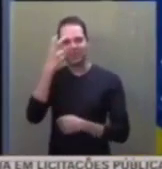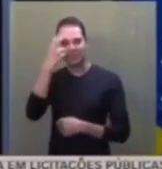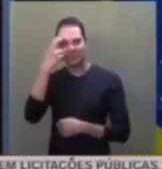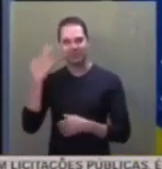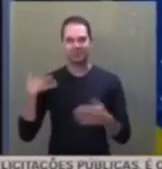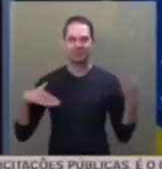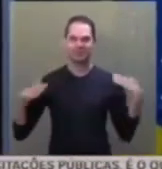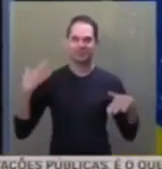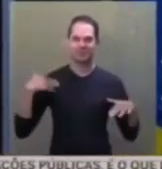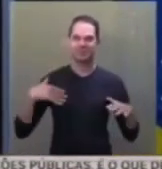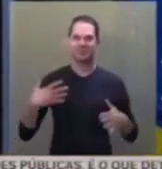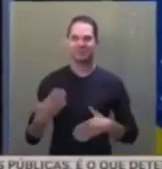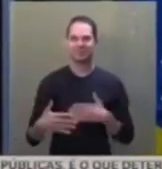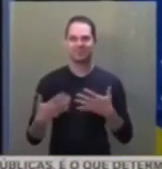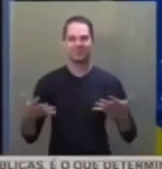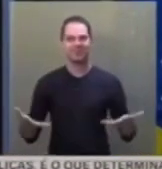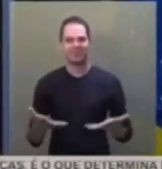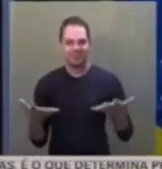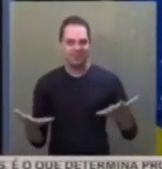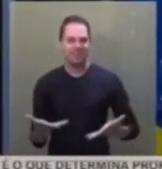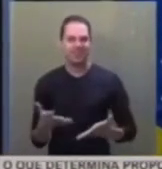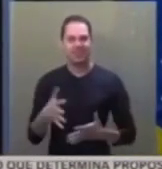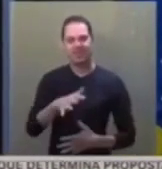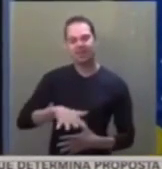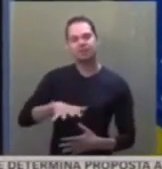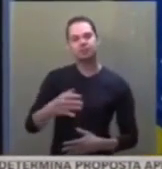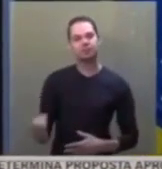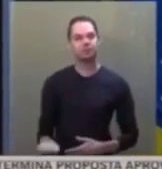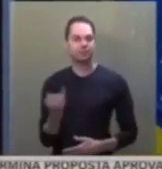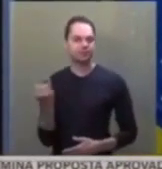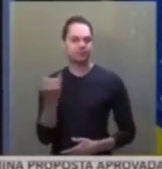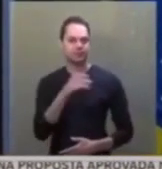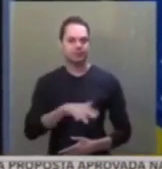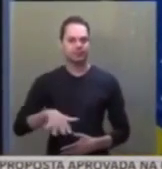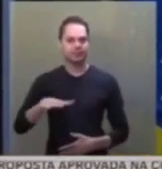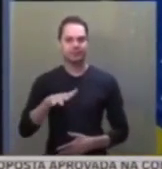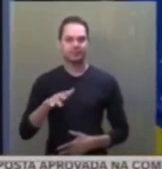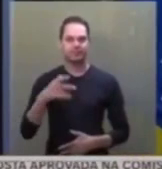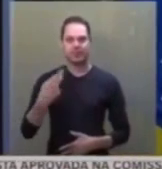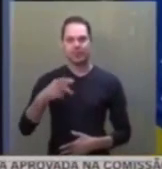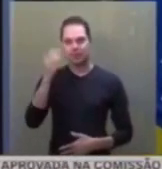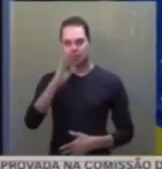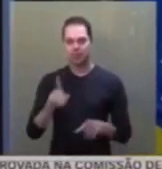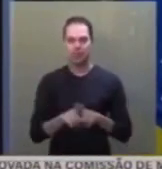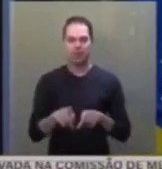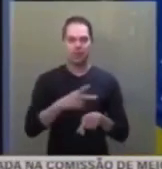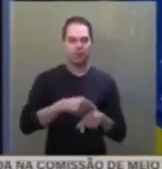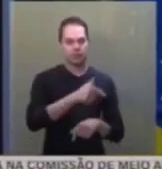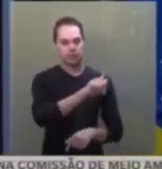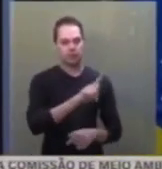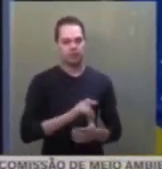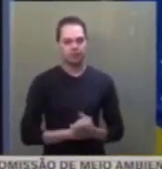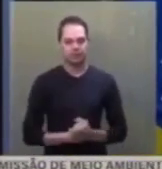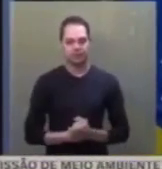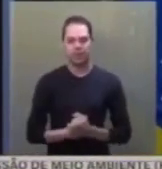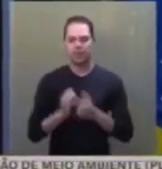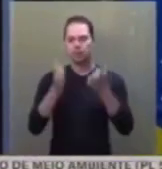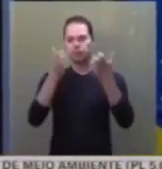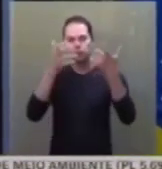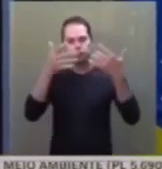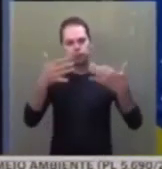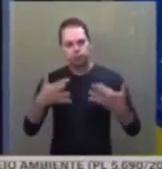movimentando o envolvimento importante de segmentos do mercado nacional e internacional. Por todo o exposto,